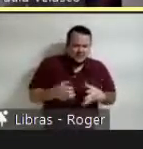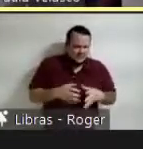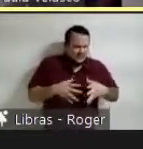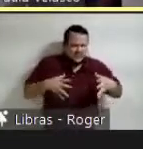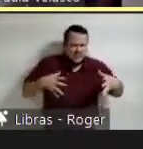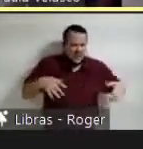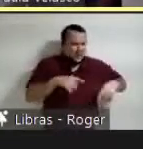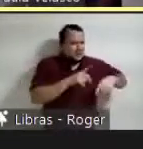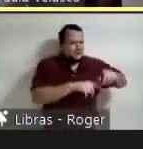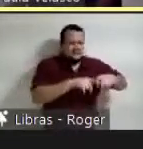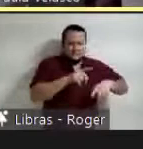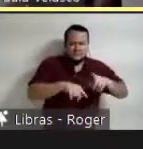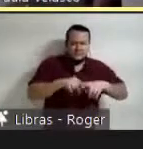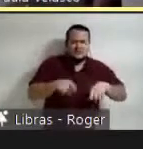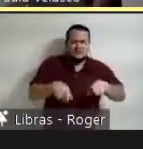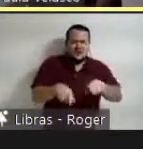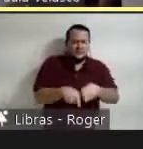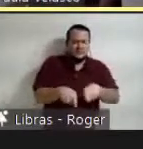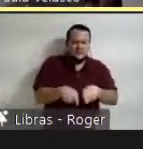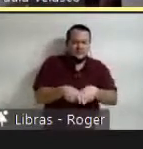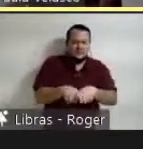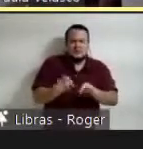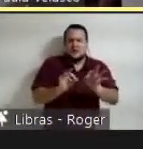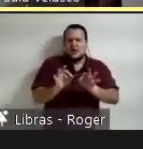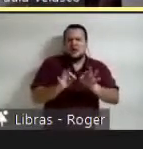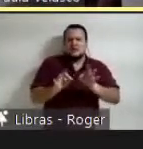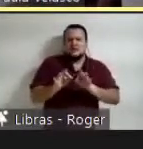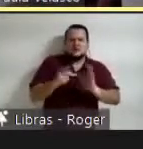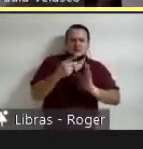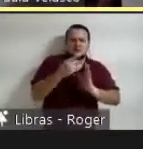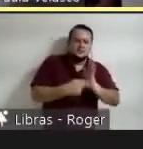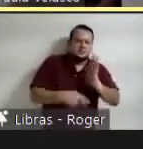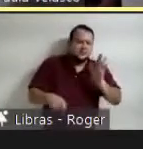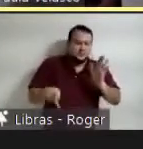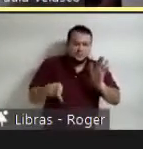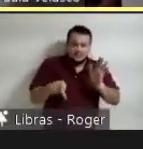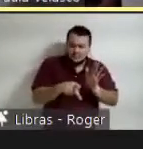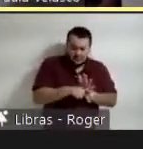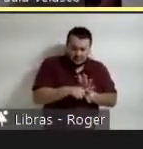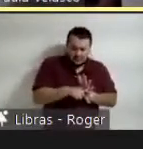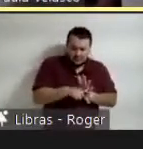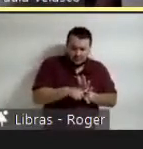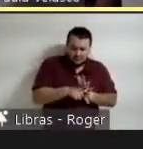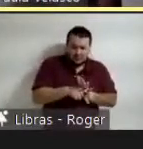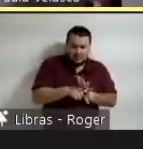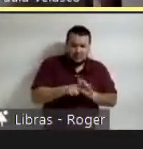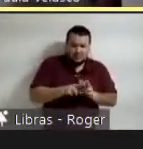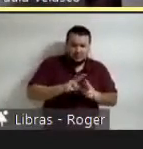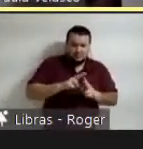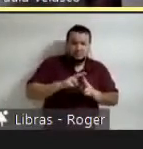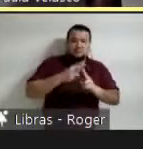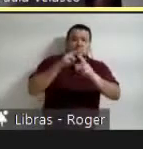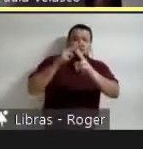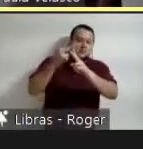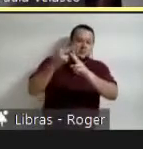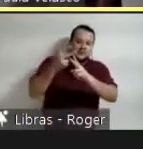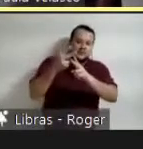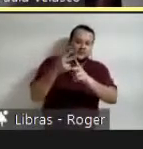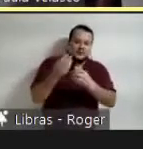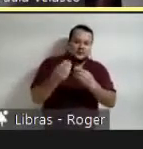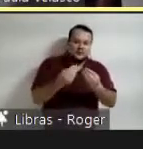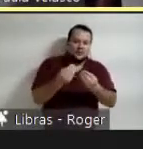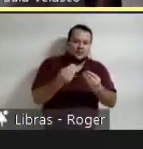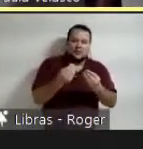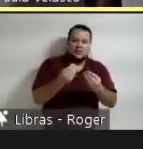ordem do projeto ao tempo que multiplica sua capacidade performativa. Un único alimento resolve a